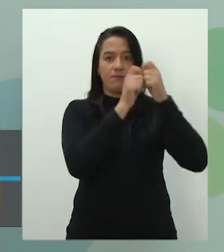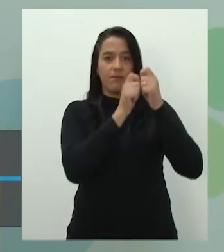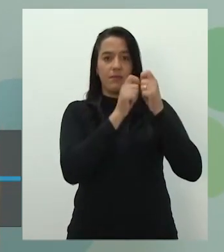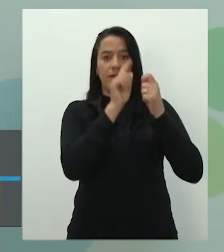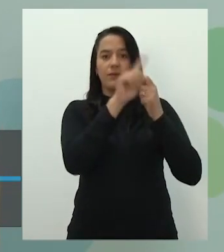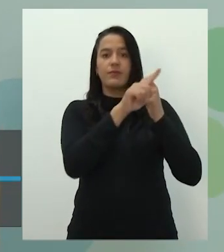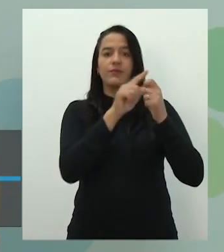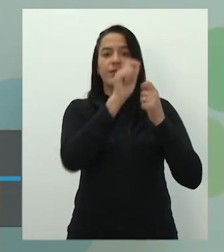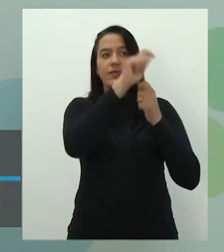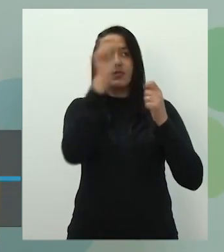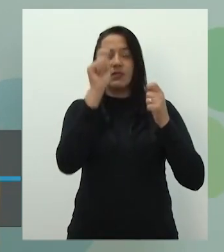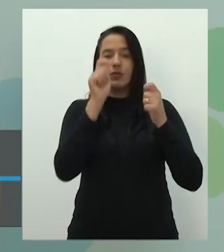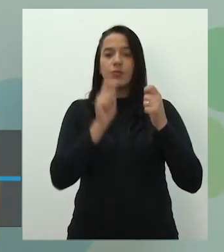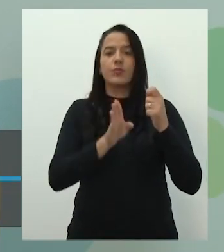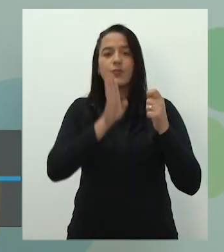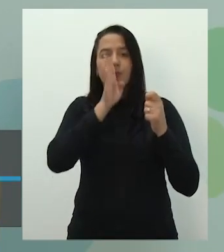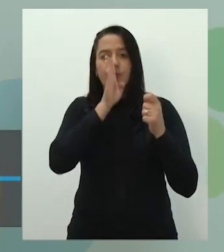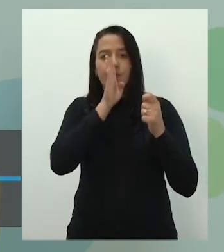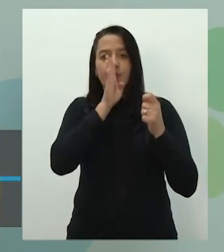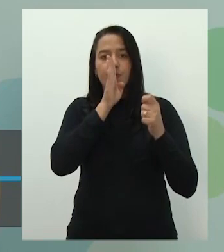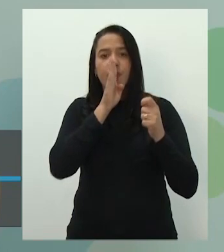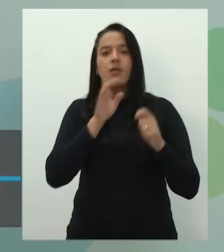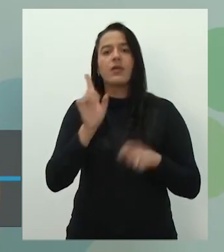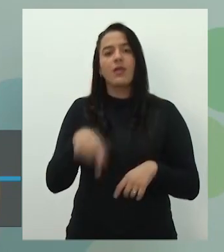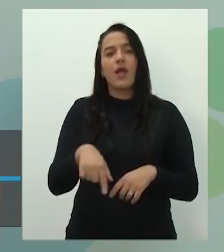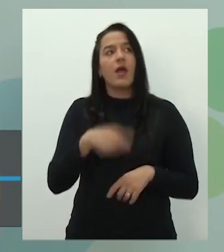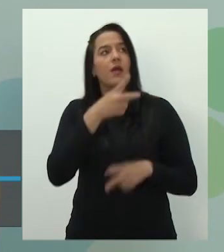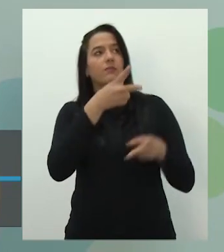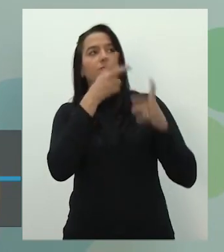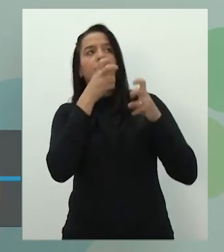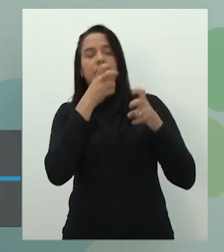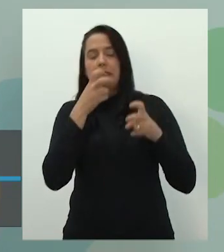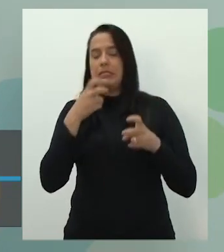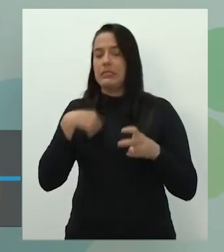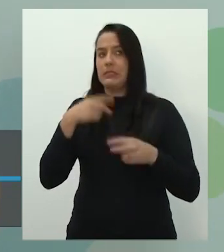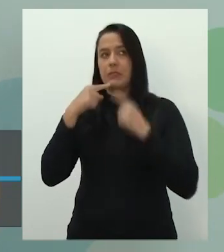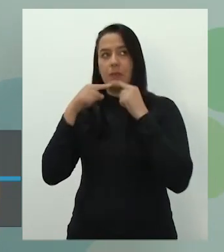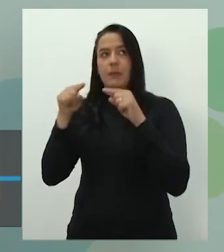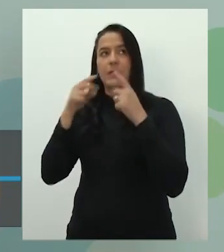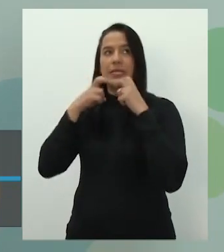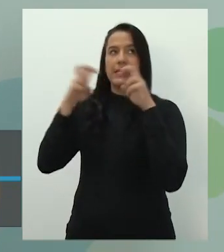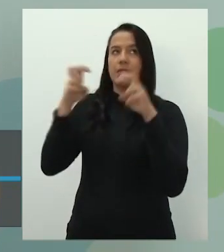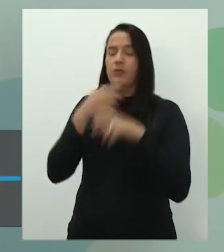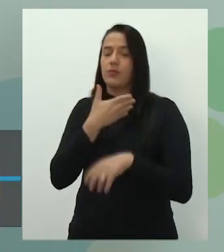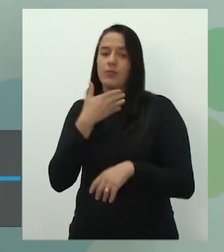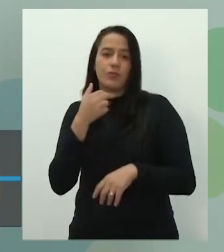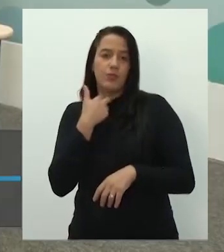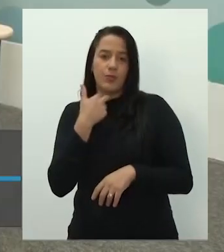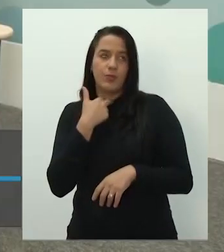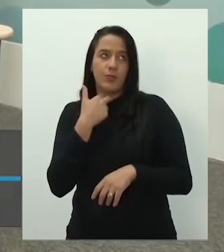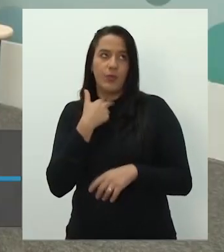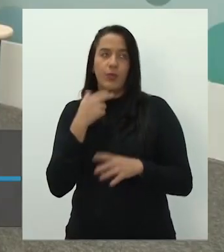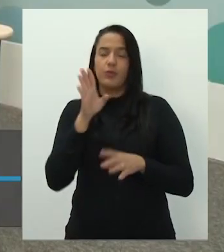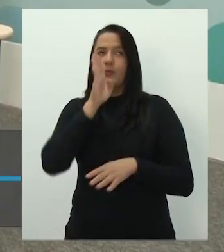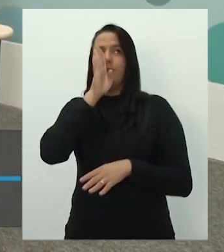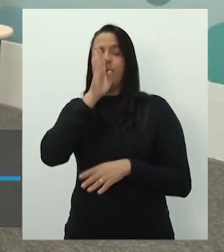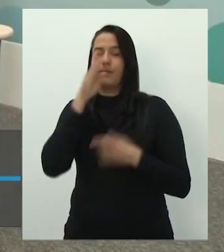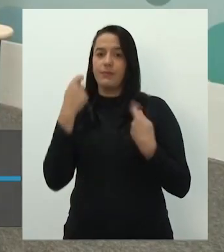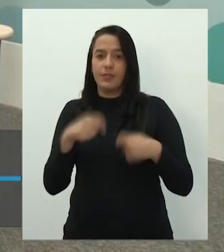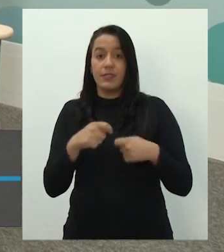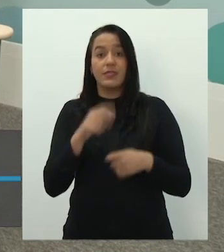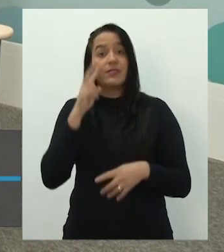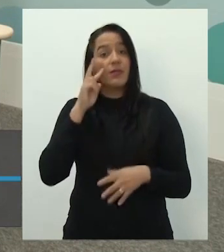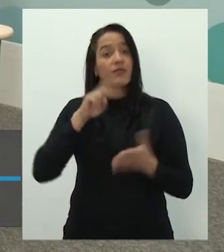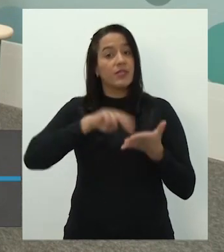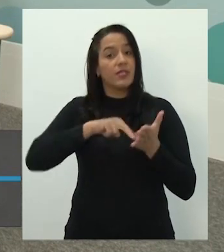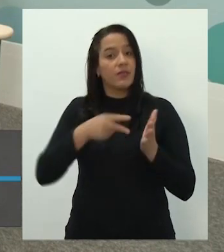escrito silêncio. E aí a gente sabe que não pode fazer barulho nesse lugar. Assim como tem no estúdio. No estúdio tem uma placa, faça silêncio na porta